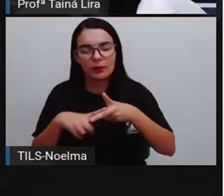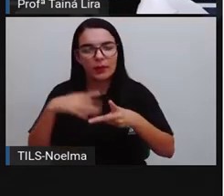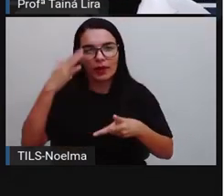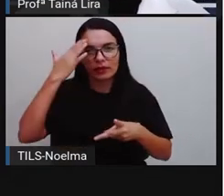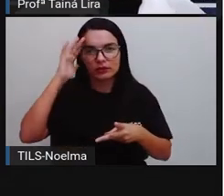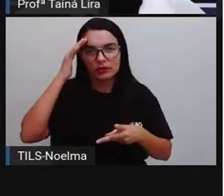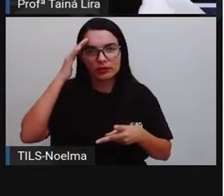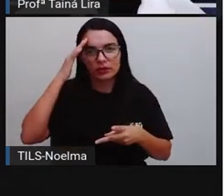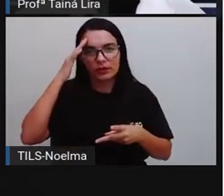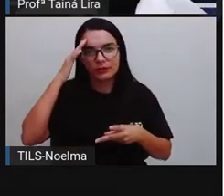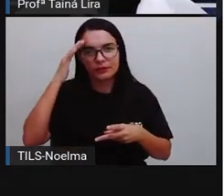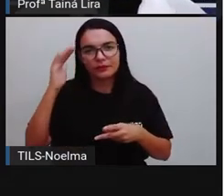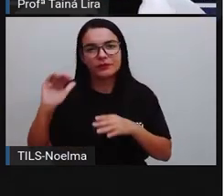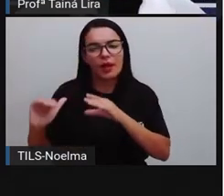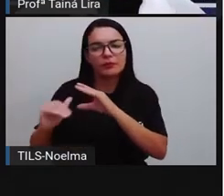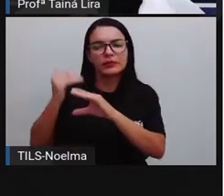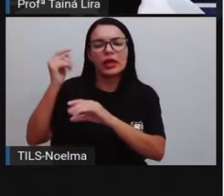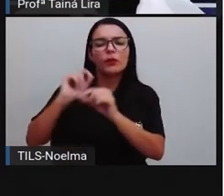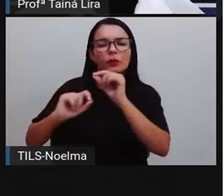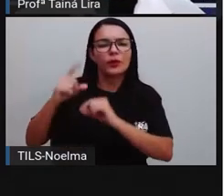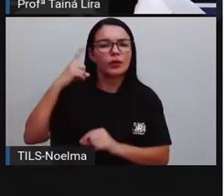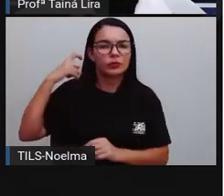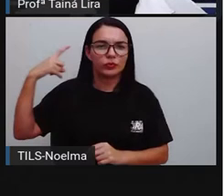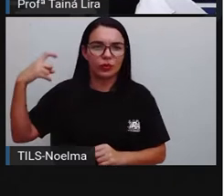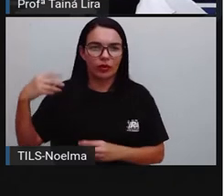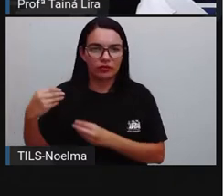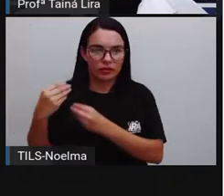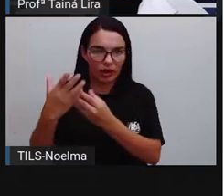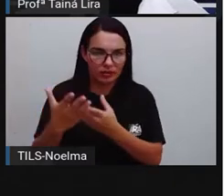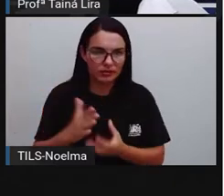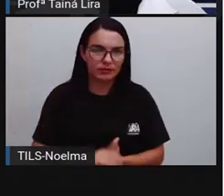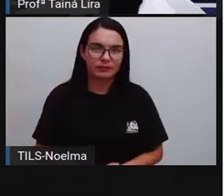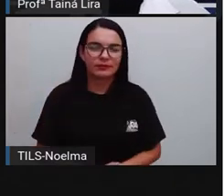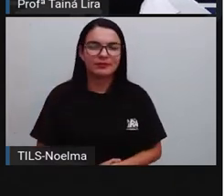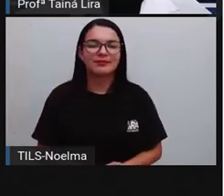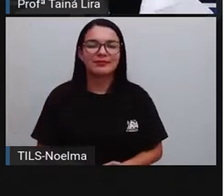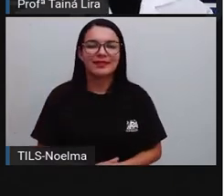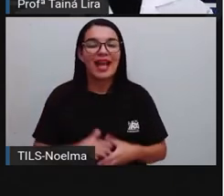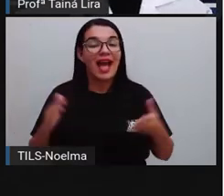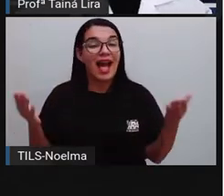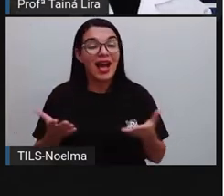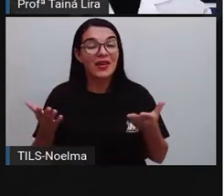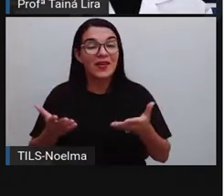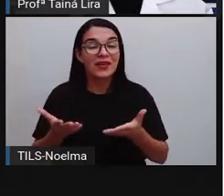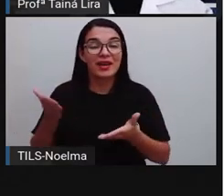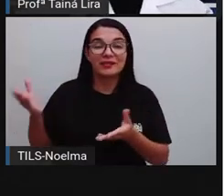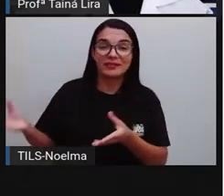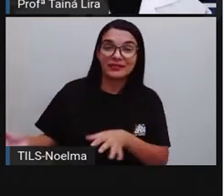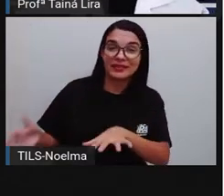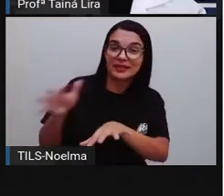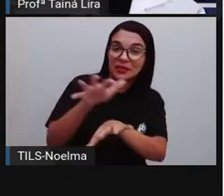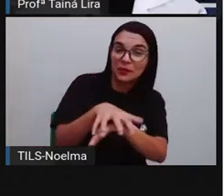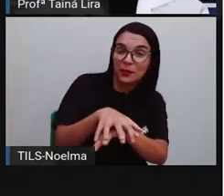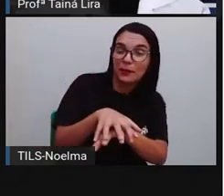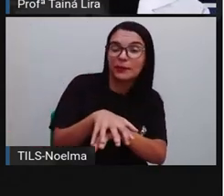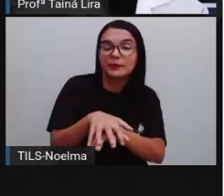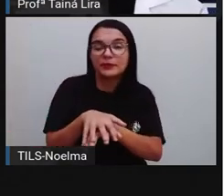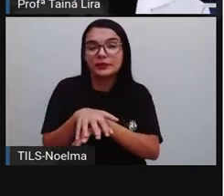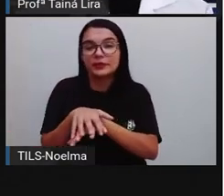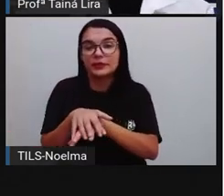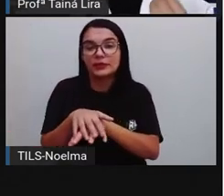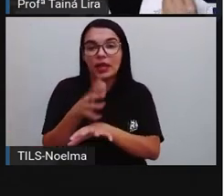a mensagem que esse som está trazendo. Bom, a Pró falou, né, que